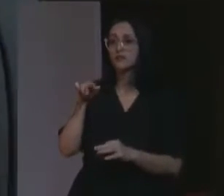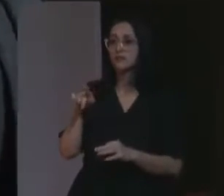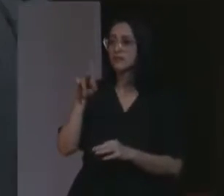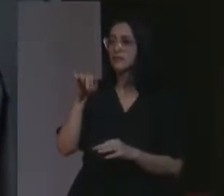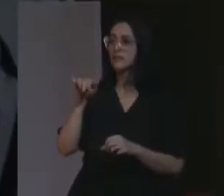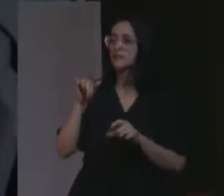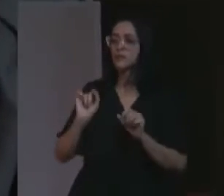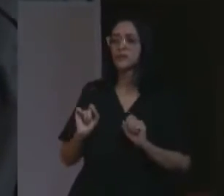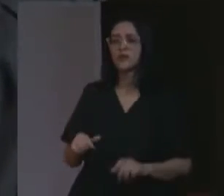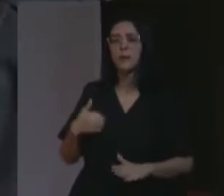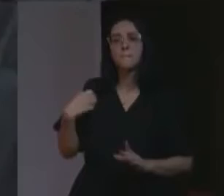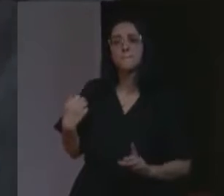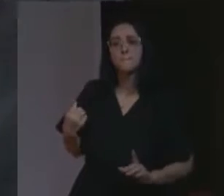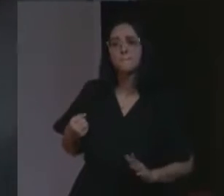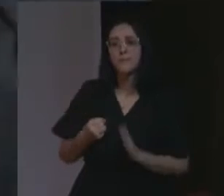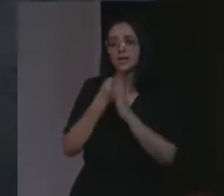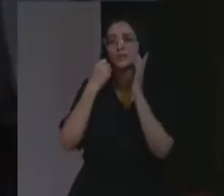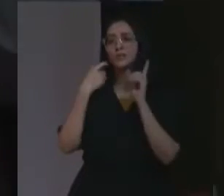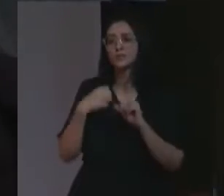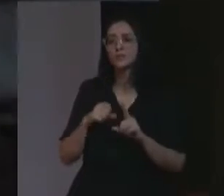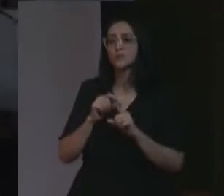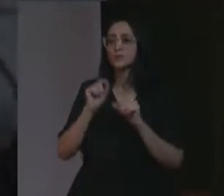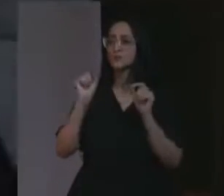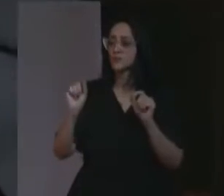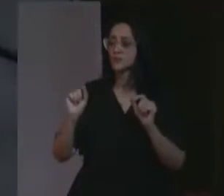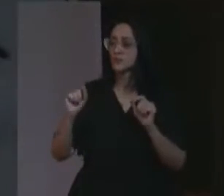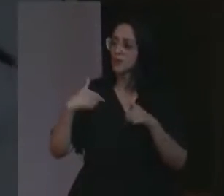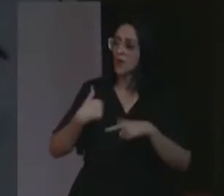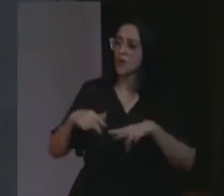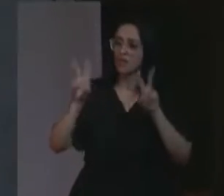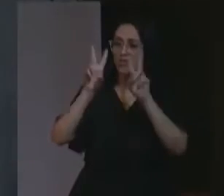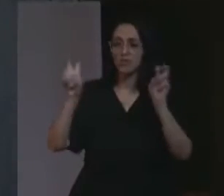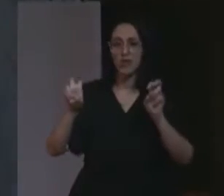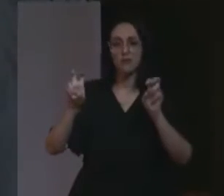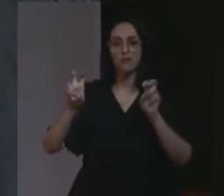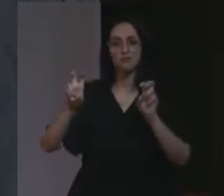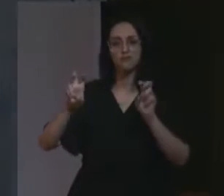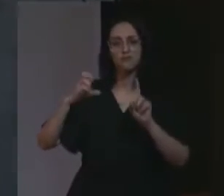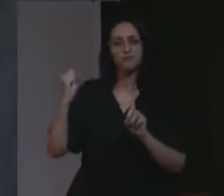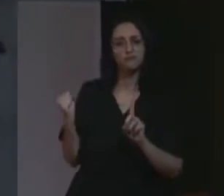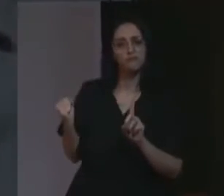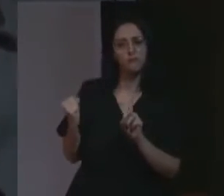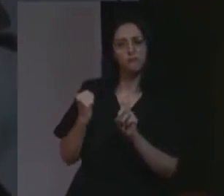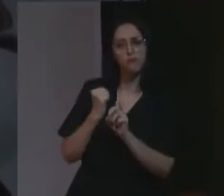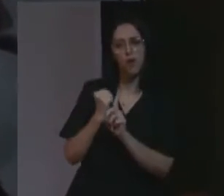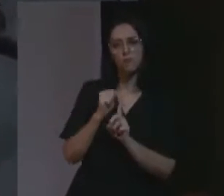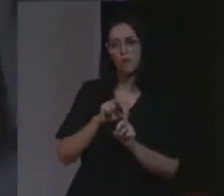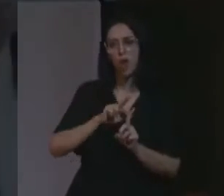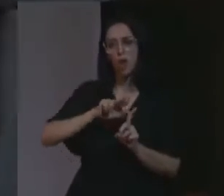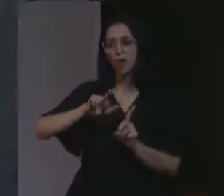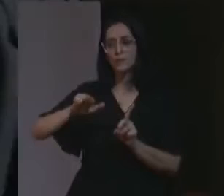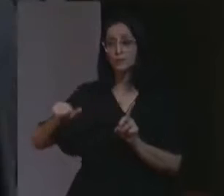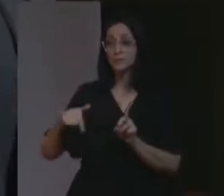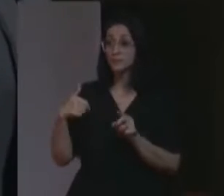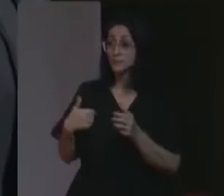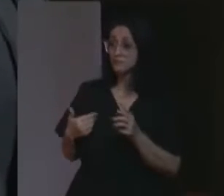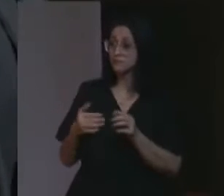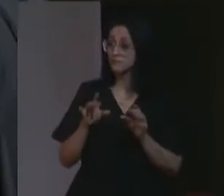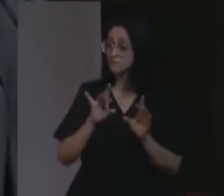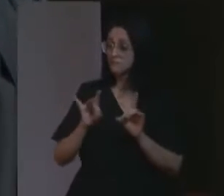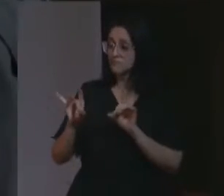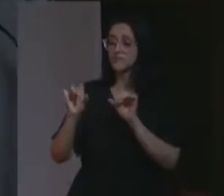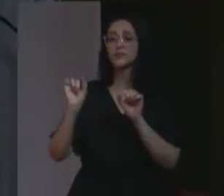o termo genocídio e consegue que a acusação no tribunal de Nuremberg encamine